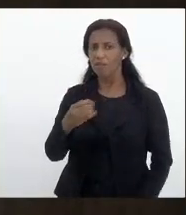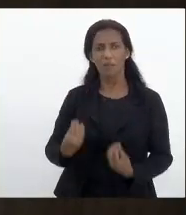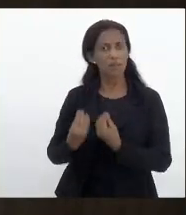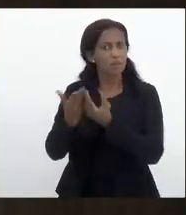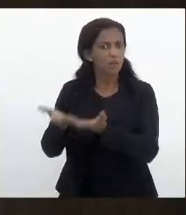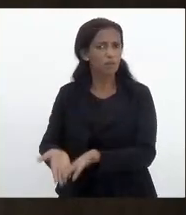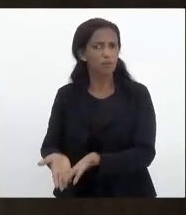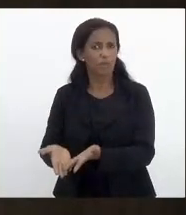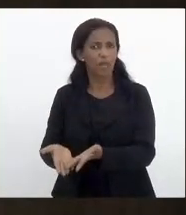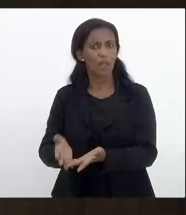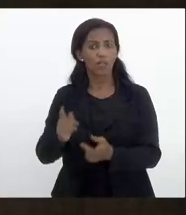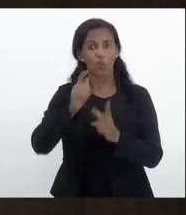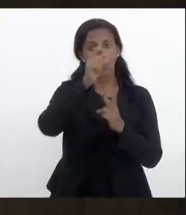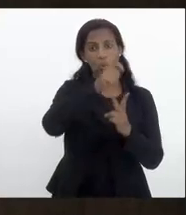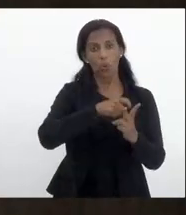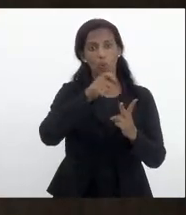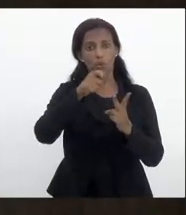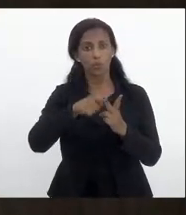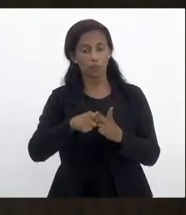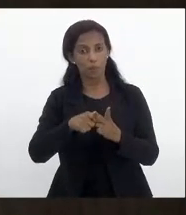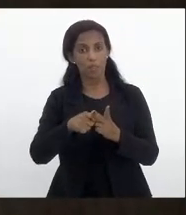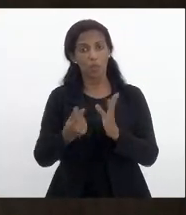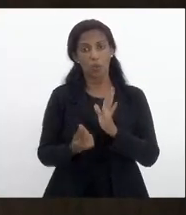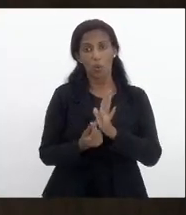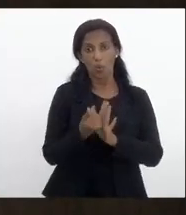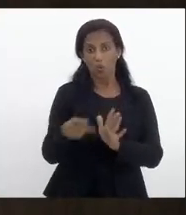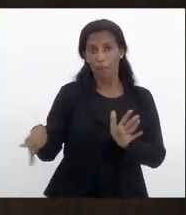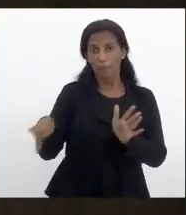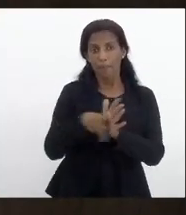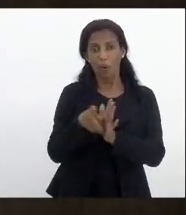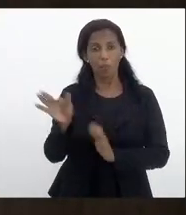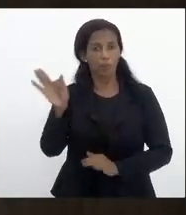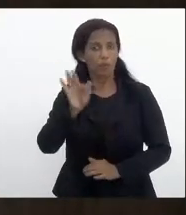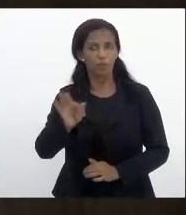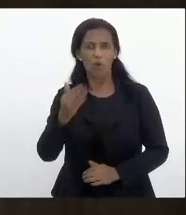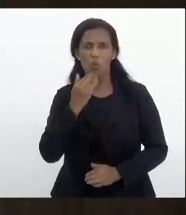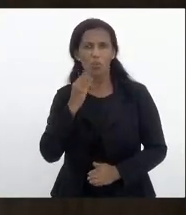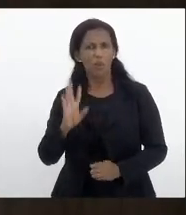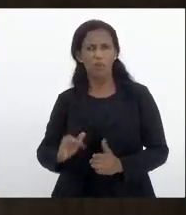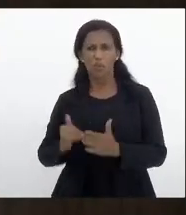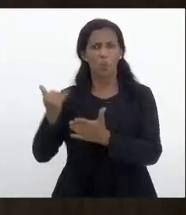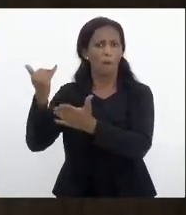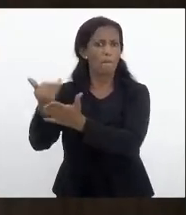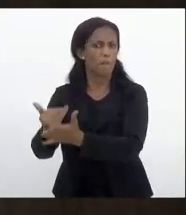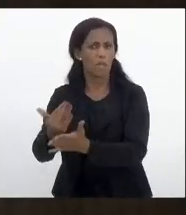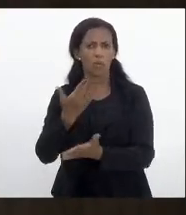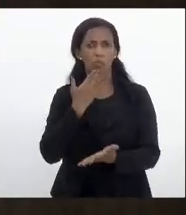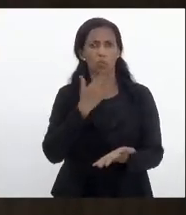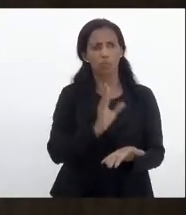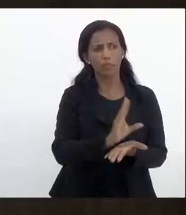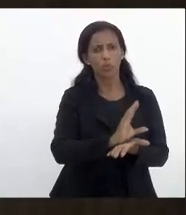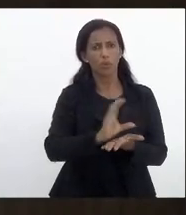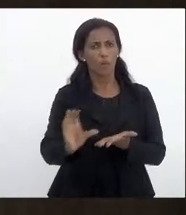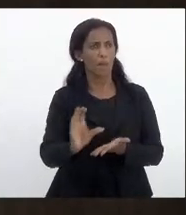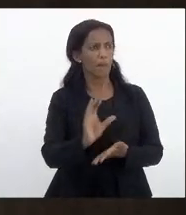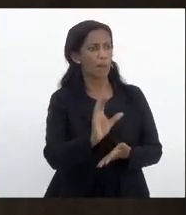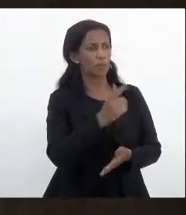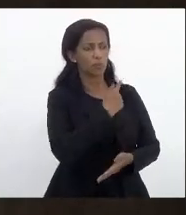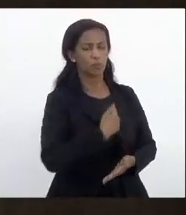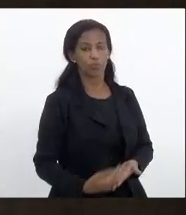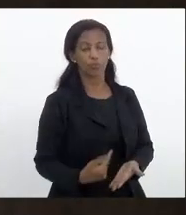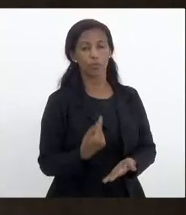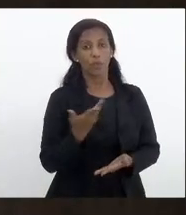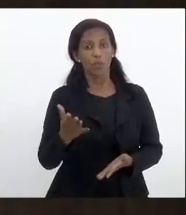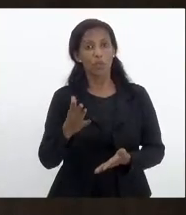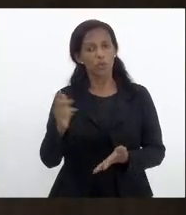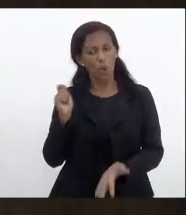já mais de dois meses o orçamento da UEF não está pedindo suplementação orçamentária não está pedindo repasse financeiro adicional só